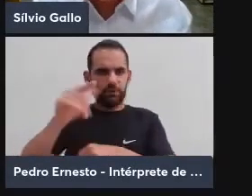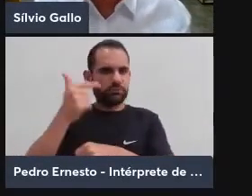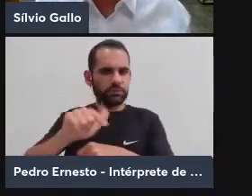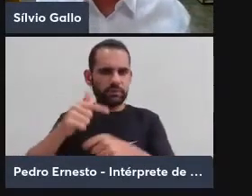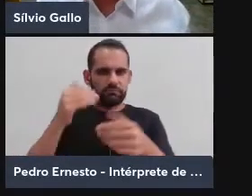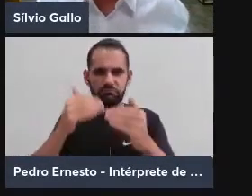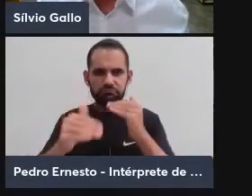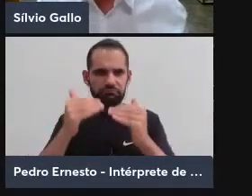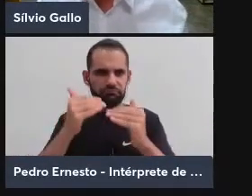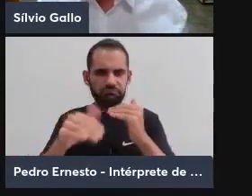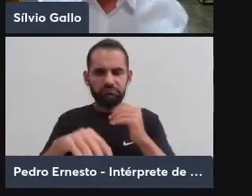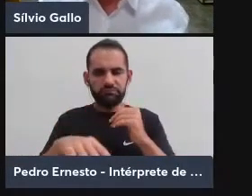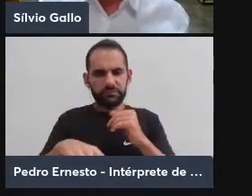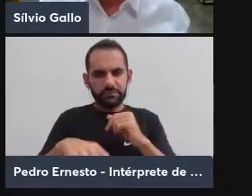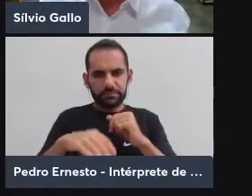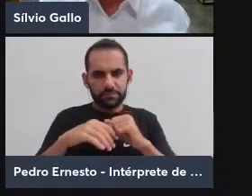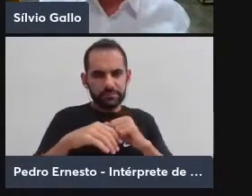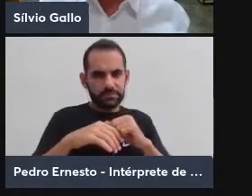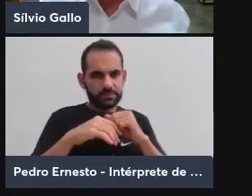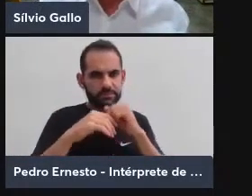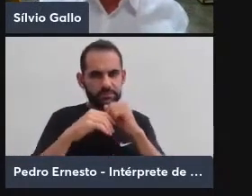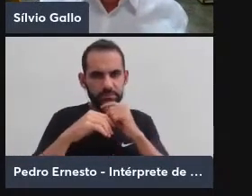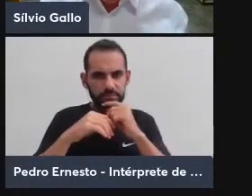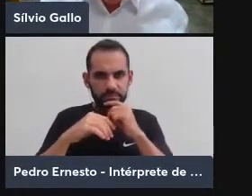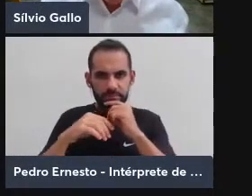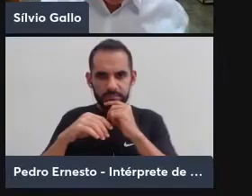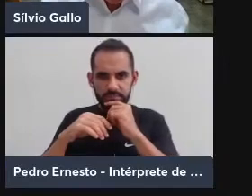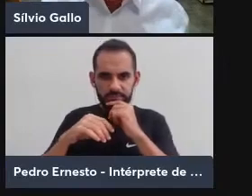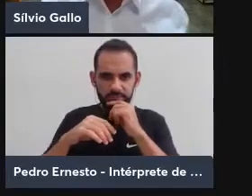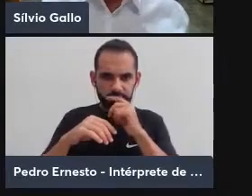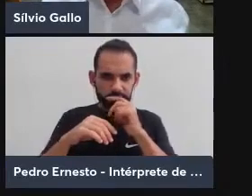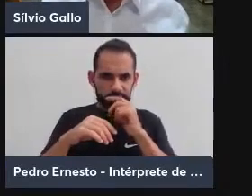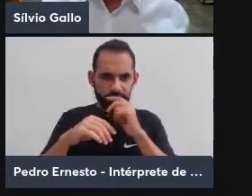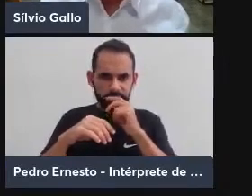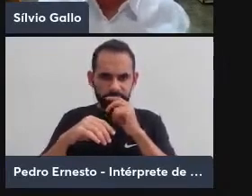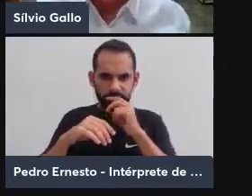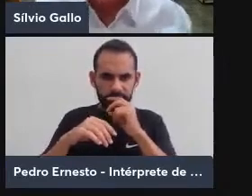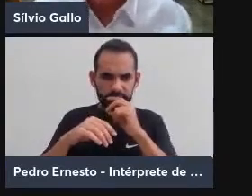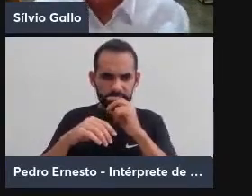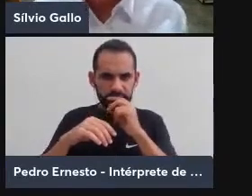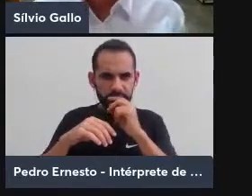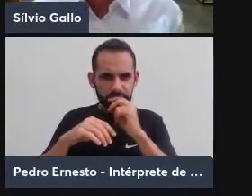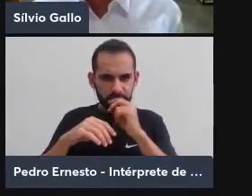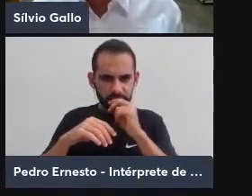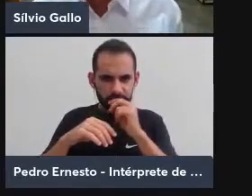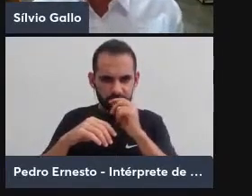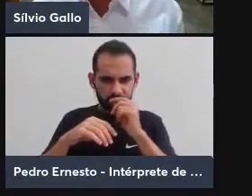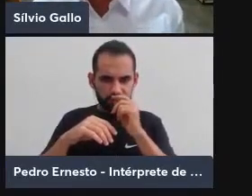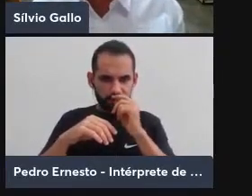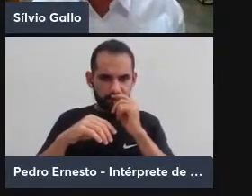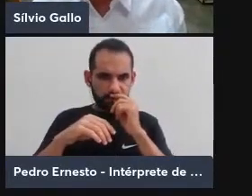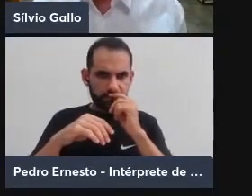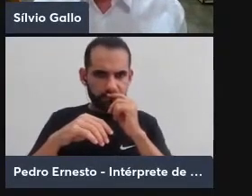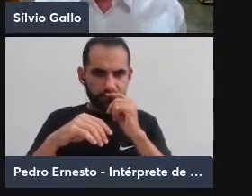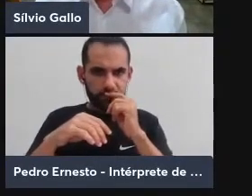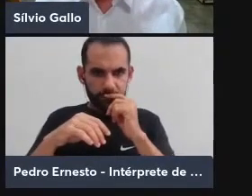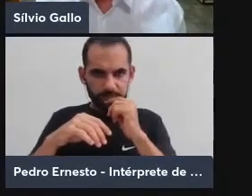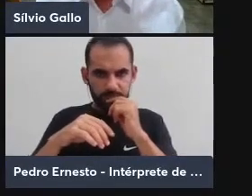esse trecho, só para chamar a atenção de vocês, nessa dimensão, então, que nos coloca o Pierre Clastres,